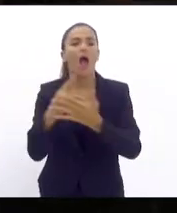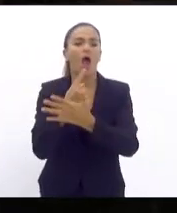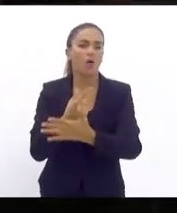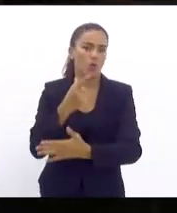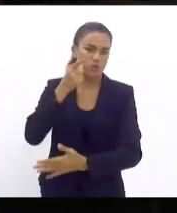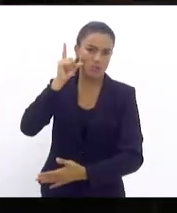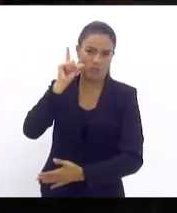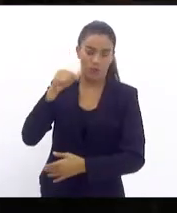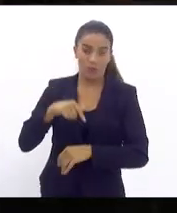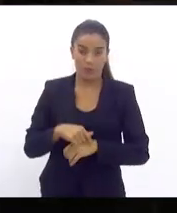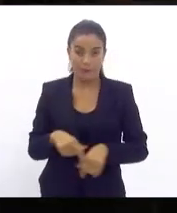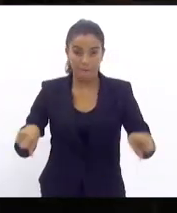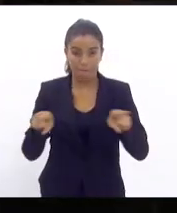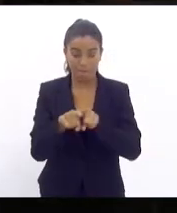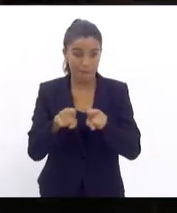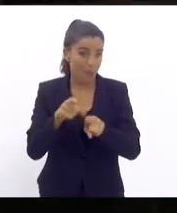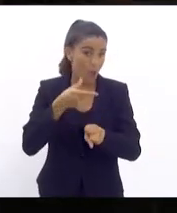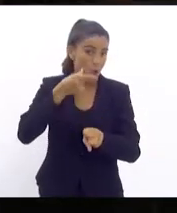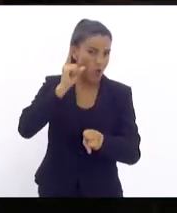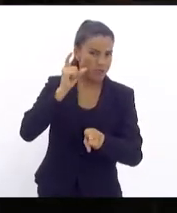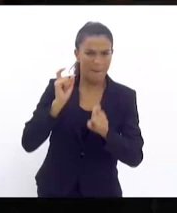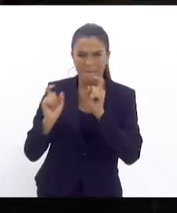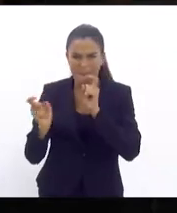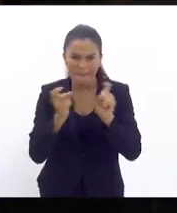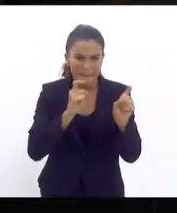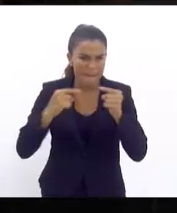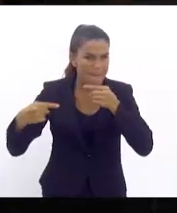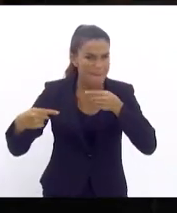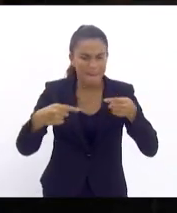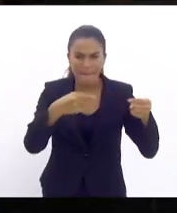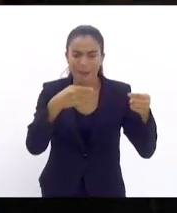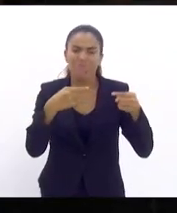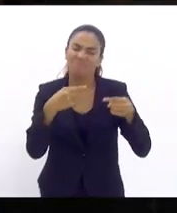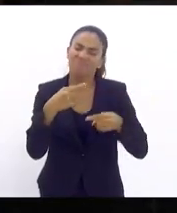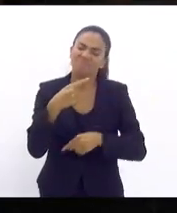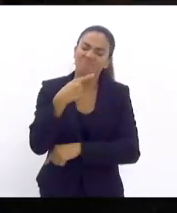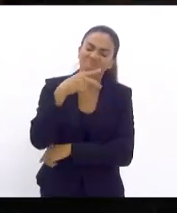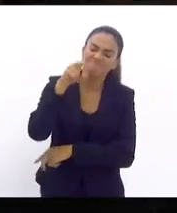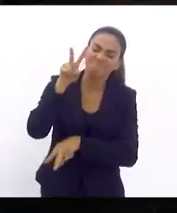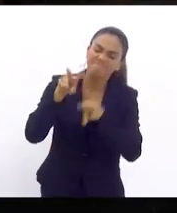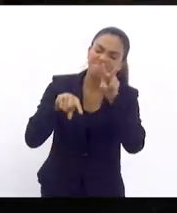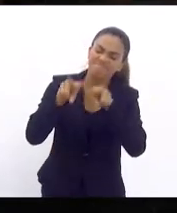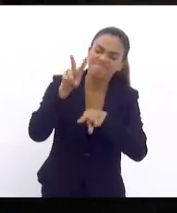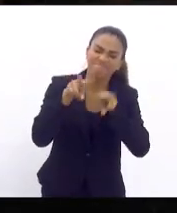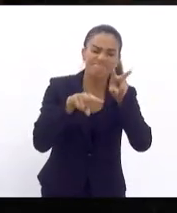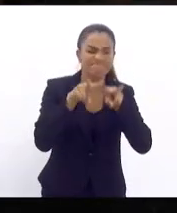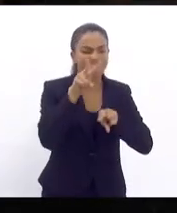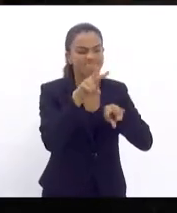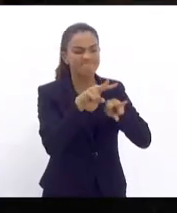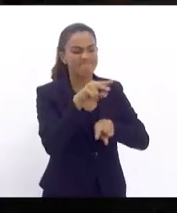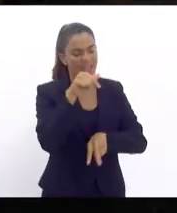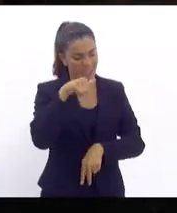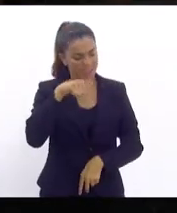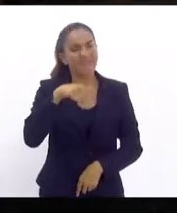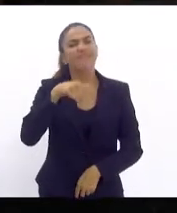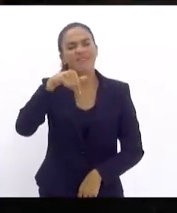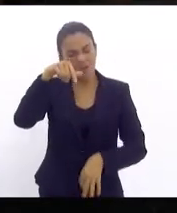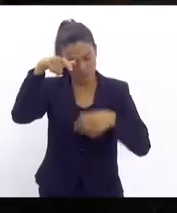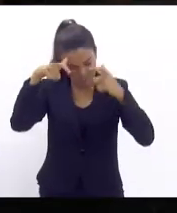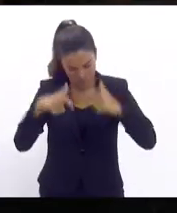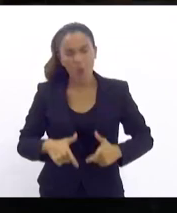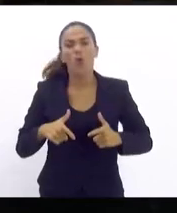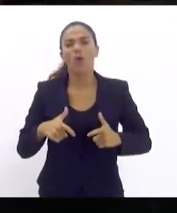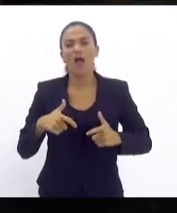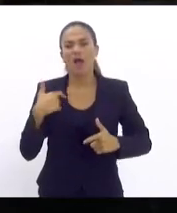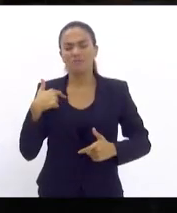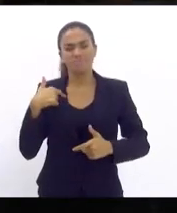Queria dizer que toda a discussão de ontem só serviu para reafirmar que esse é o meu lugar e que eu